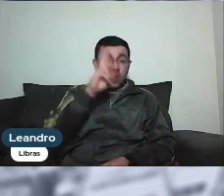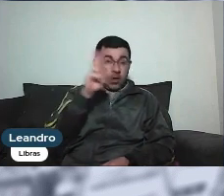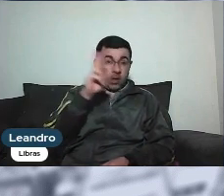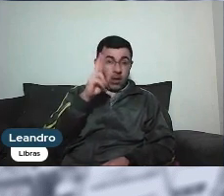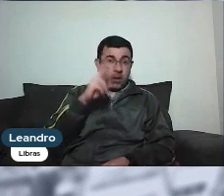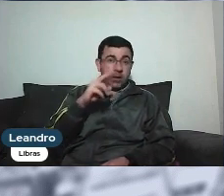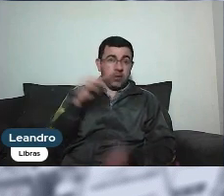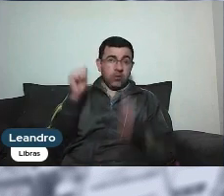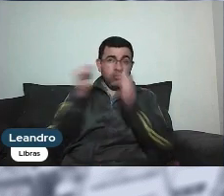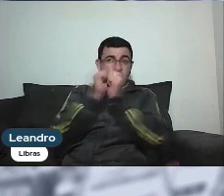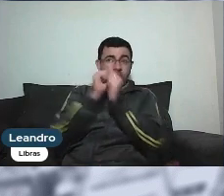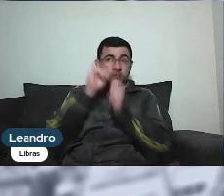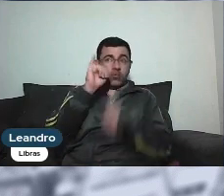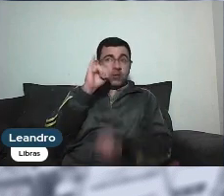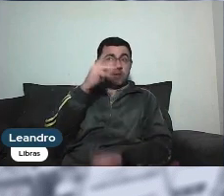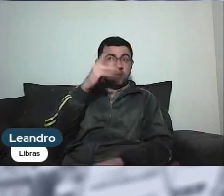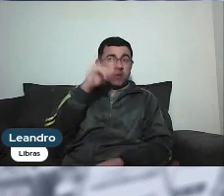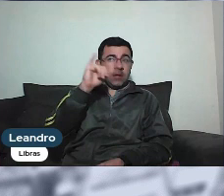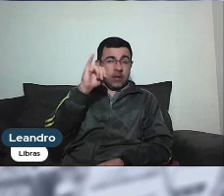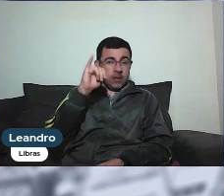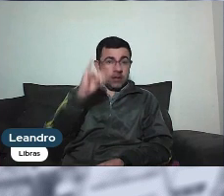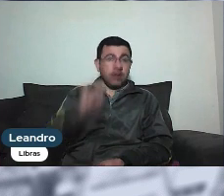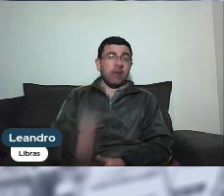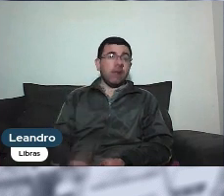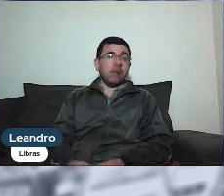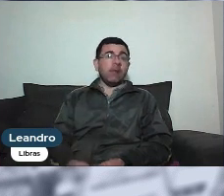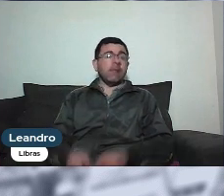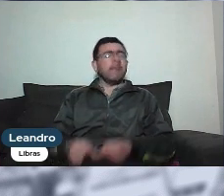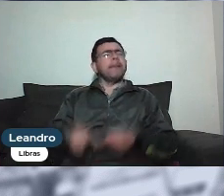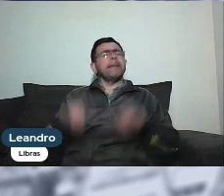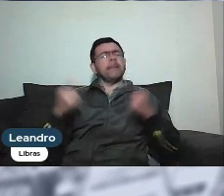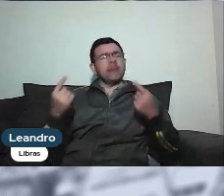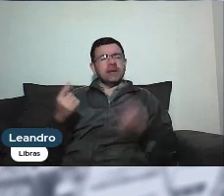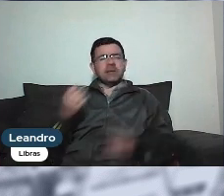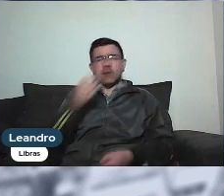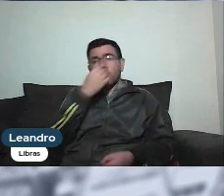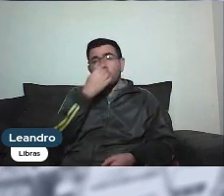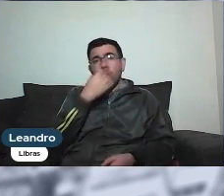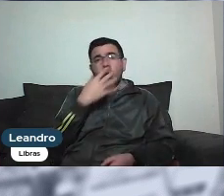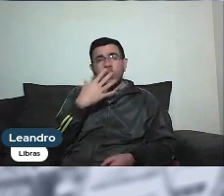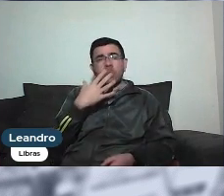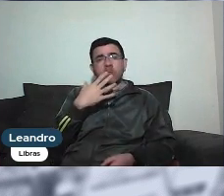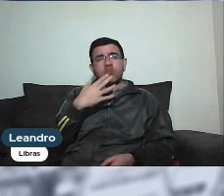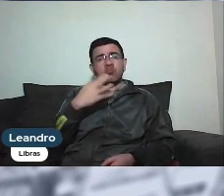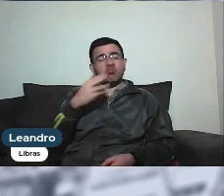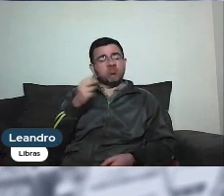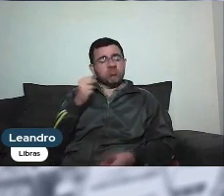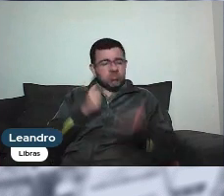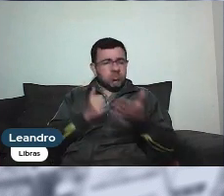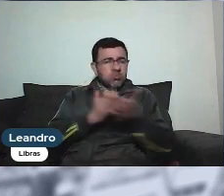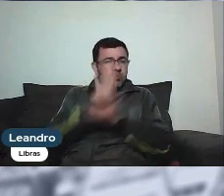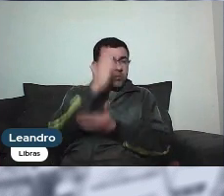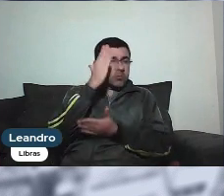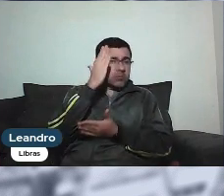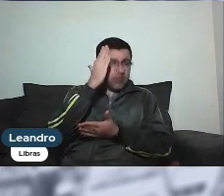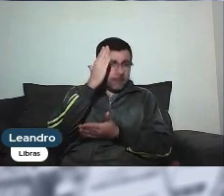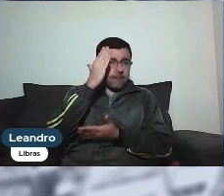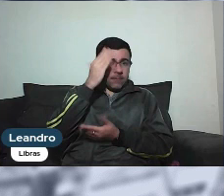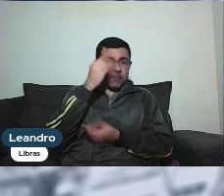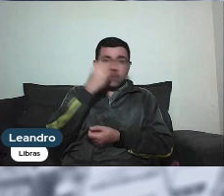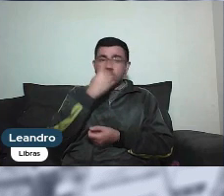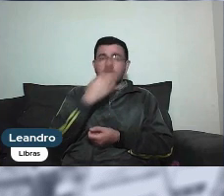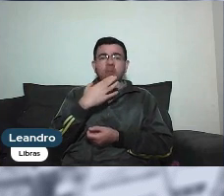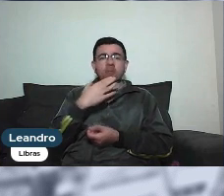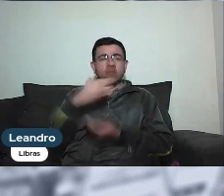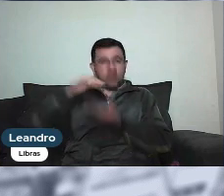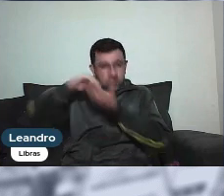estar junto no mesmo teto, mas já é alguma coisa se todos aprovarem, e tem secretário